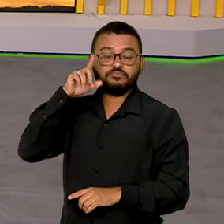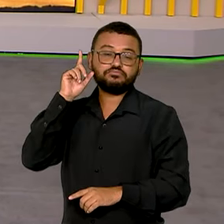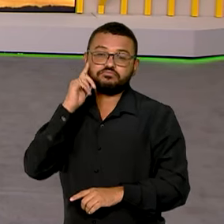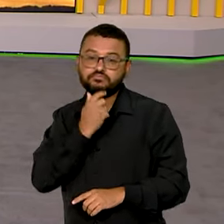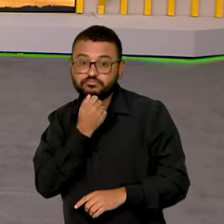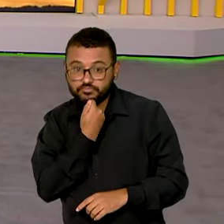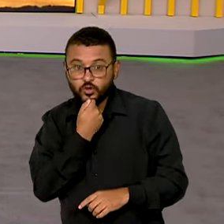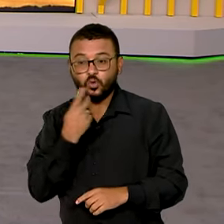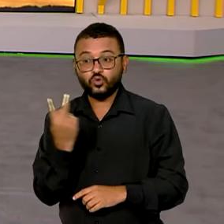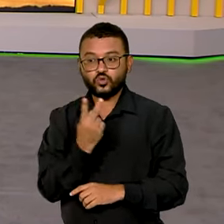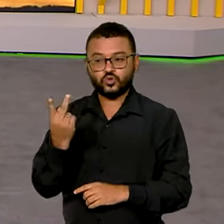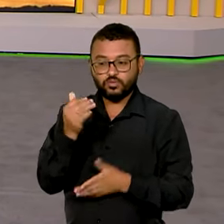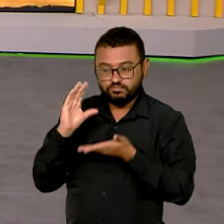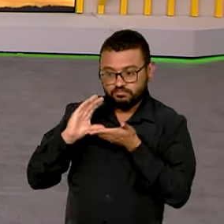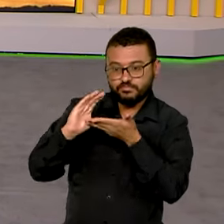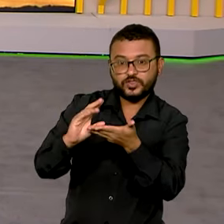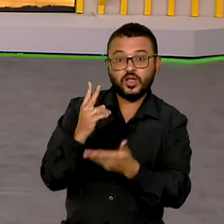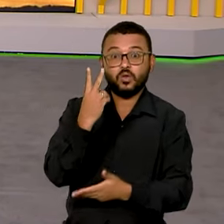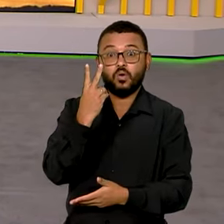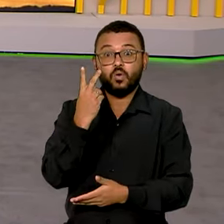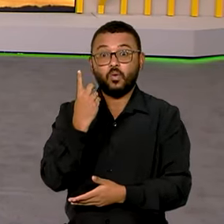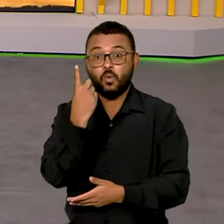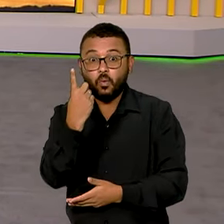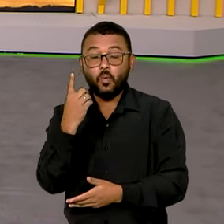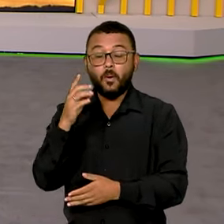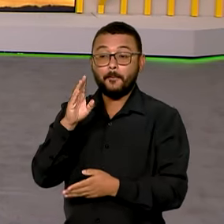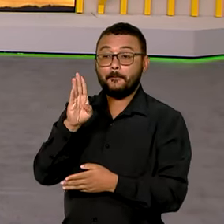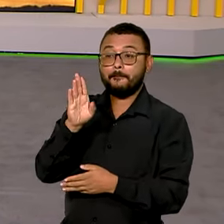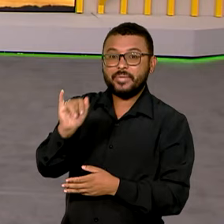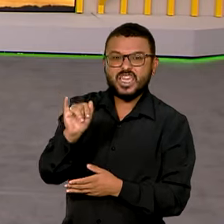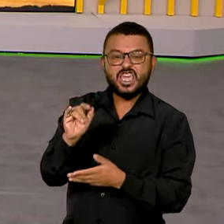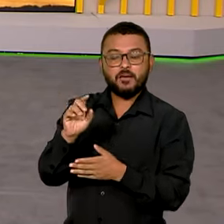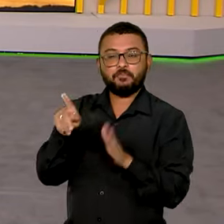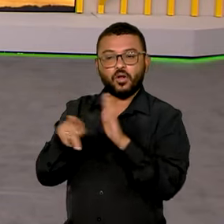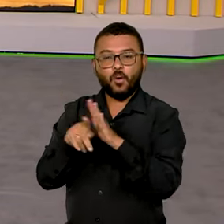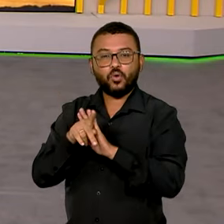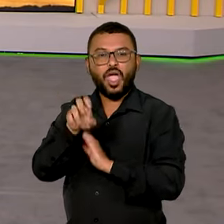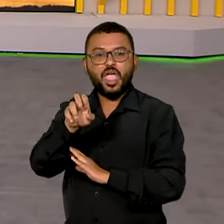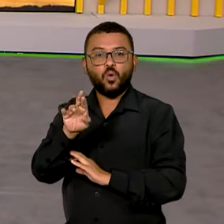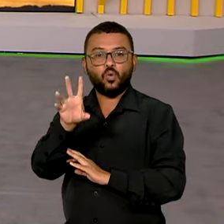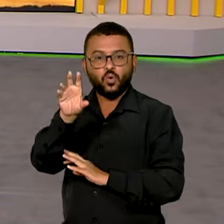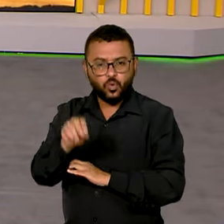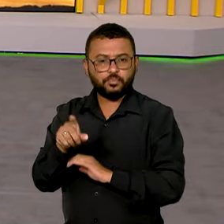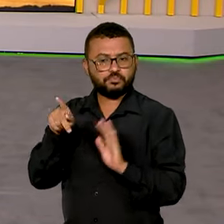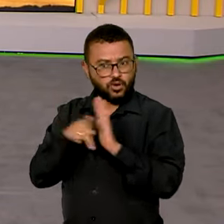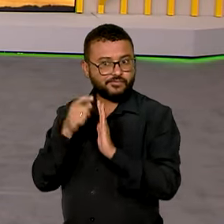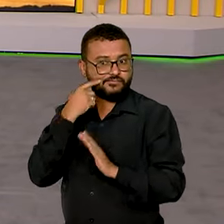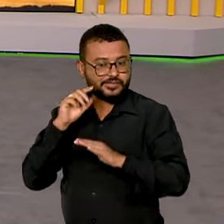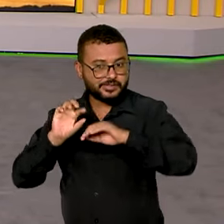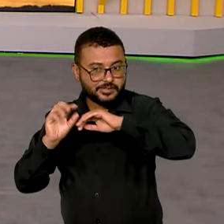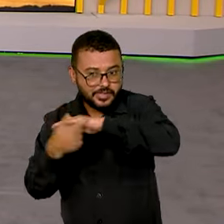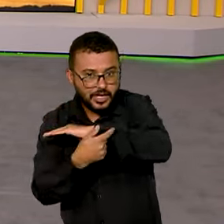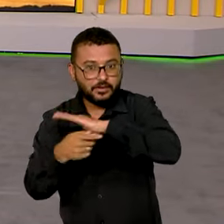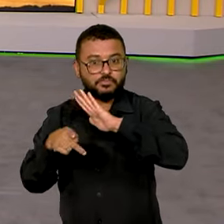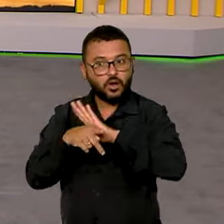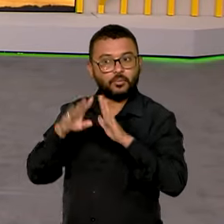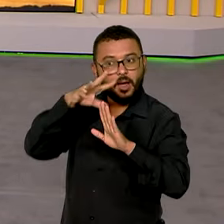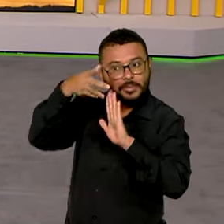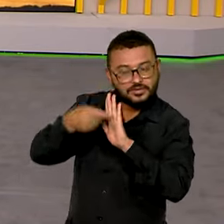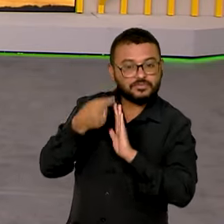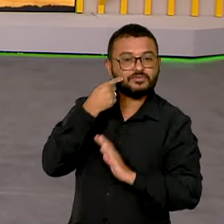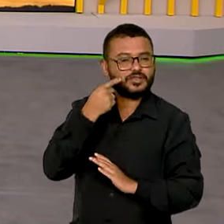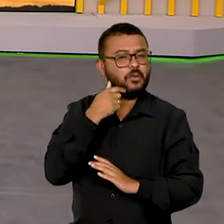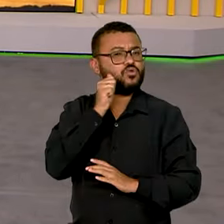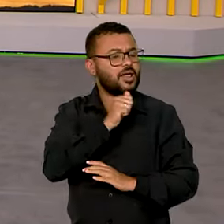investimentos de 1 bilhão de euros no desenvolvimento da bioeconomia da Amazônia e da Guiana. Luana, boa noite.